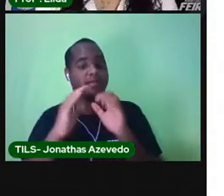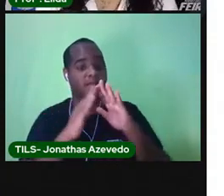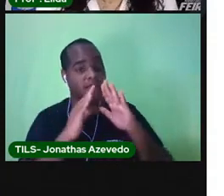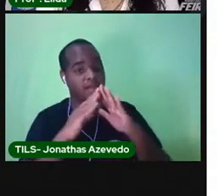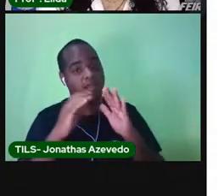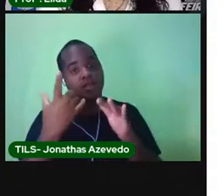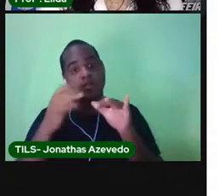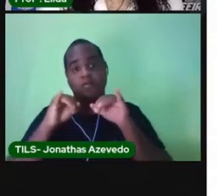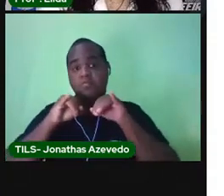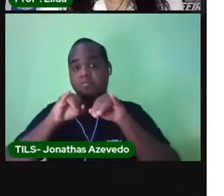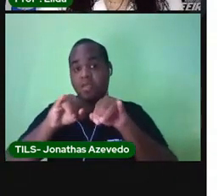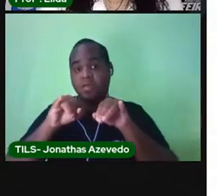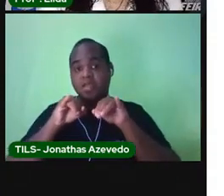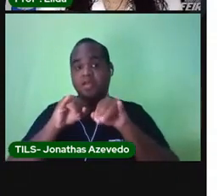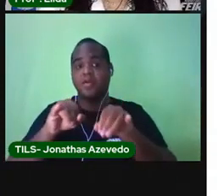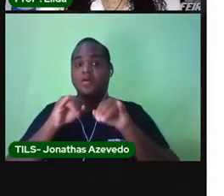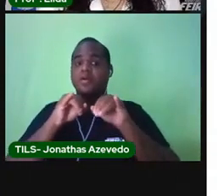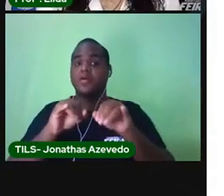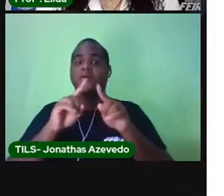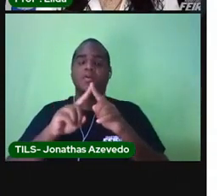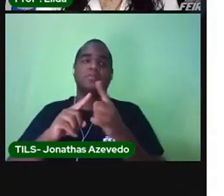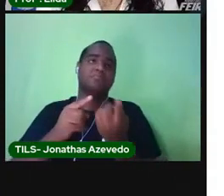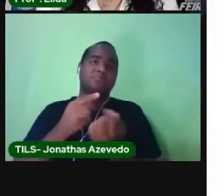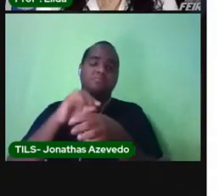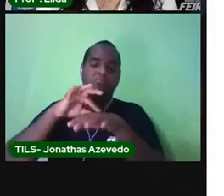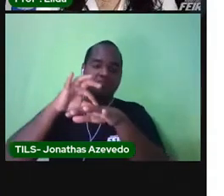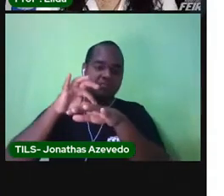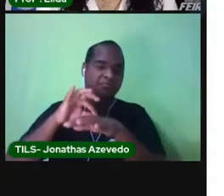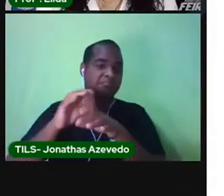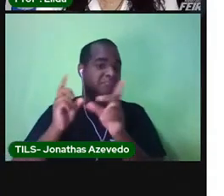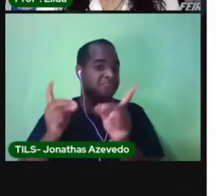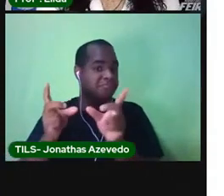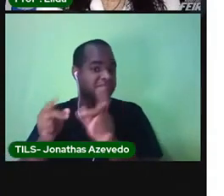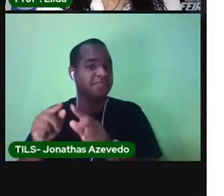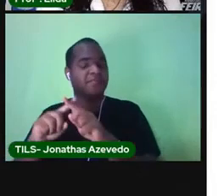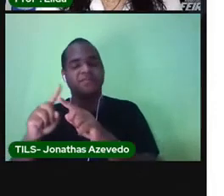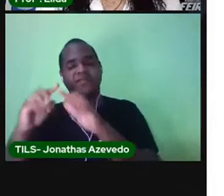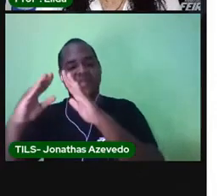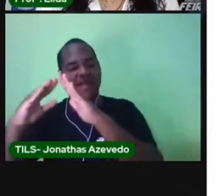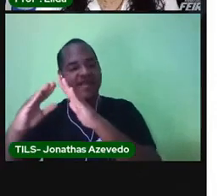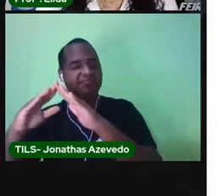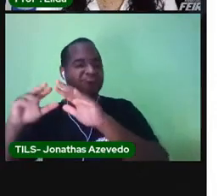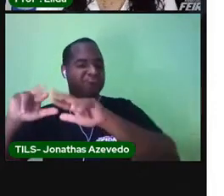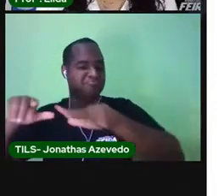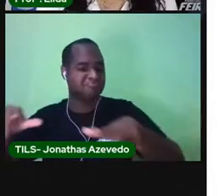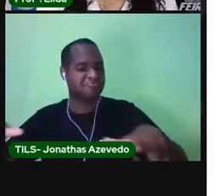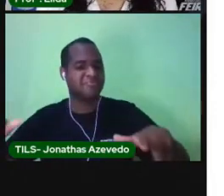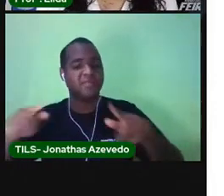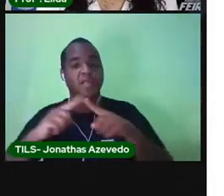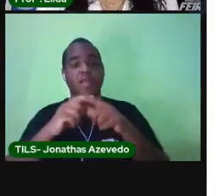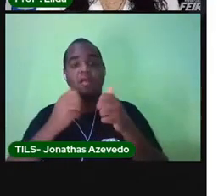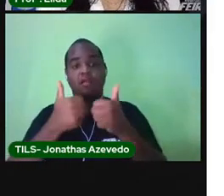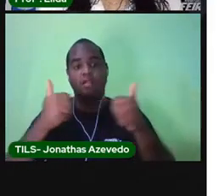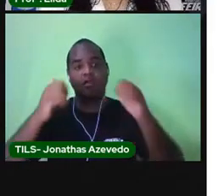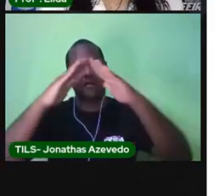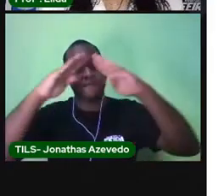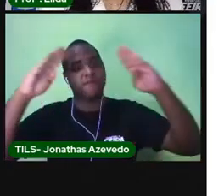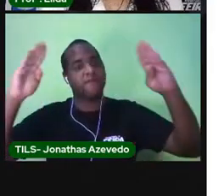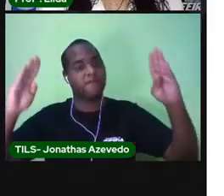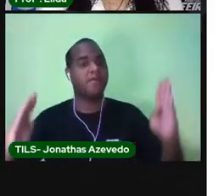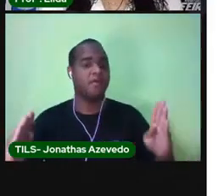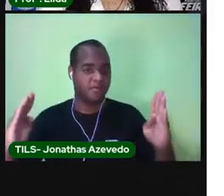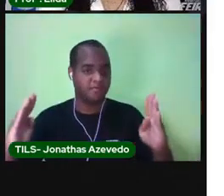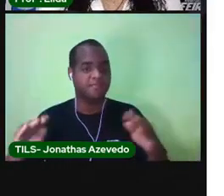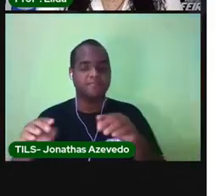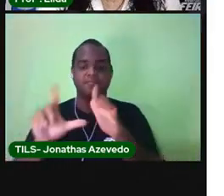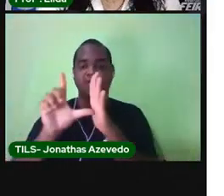supermercados, açougues, tem as quintandas, tem as barracas ao ar livre, tem loja